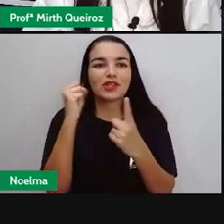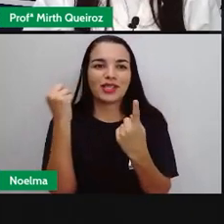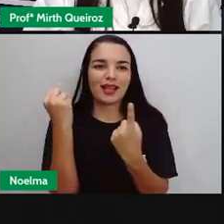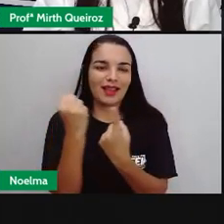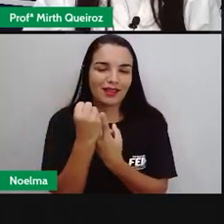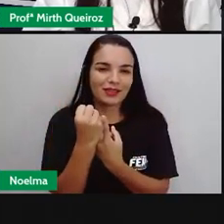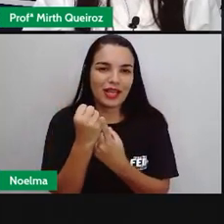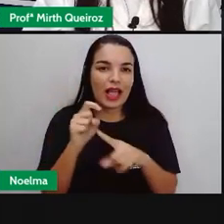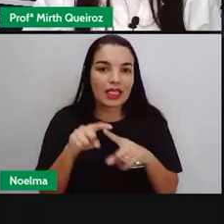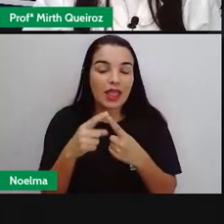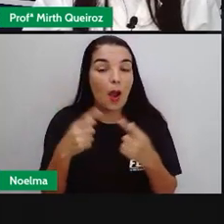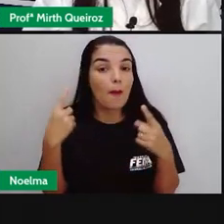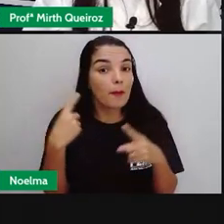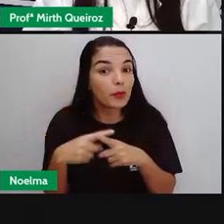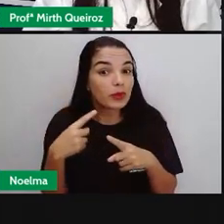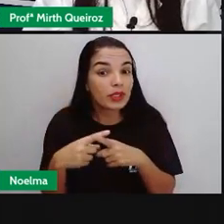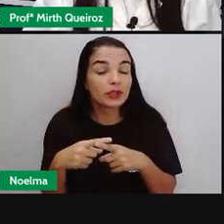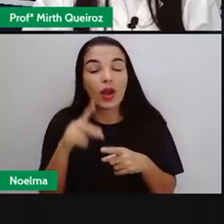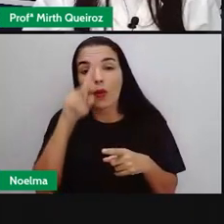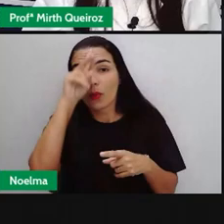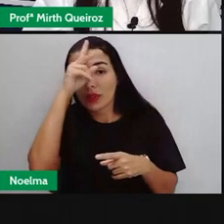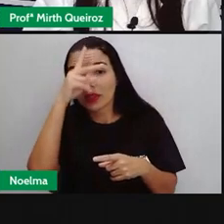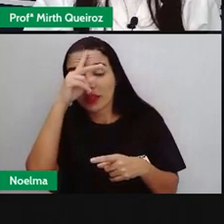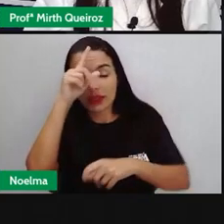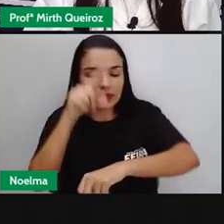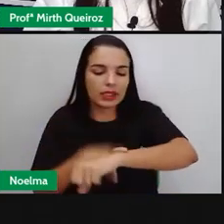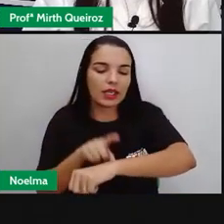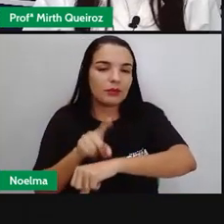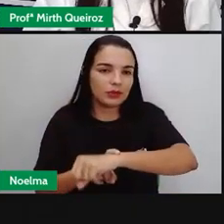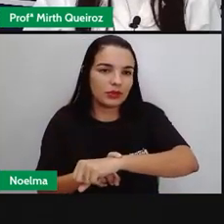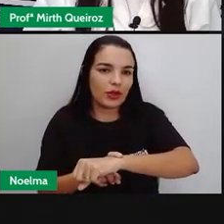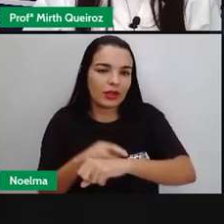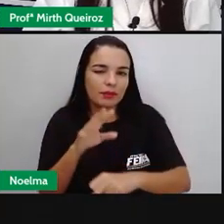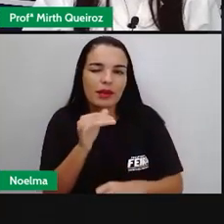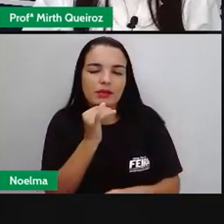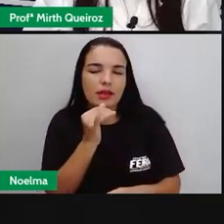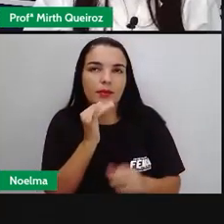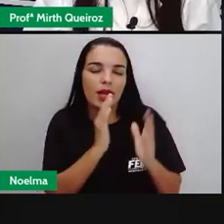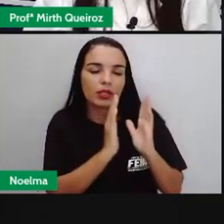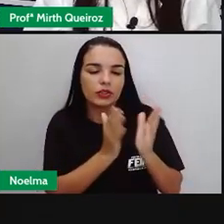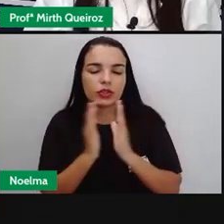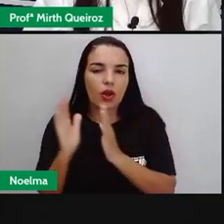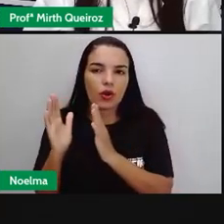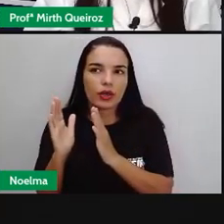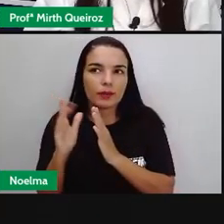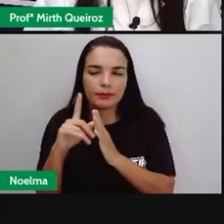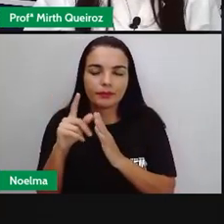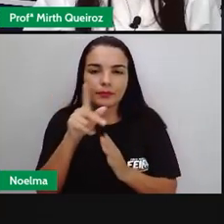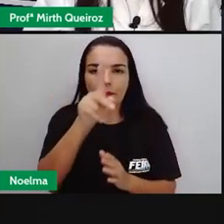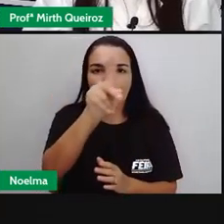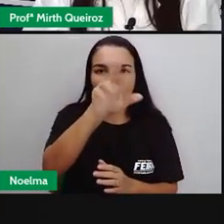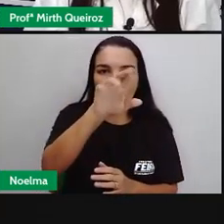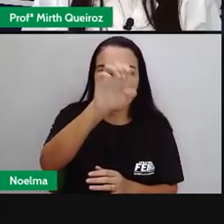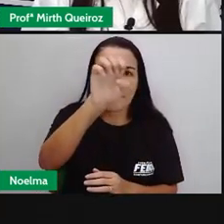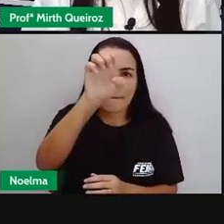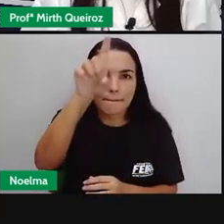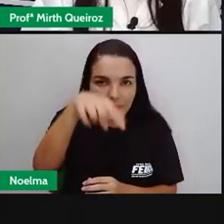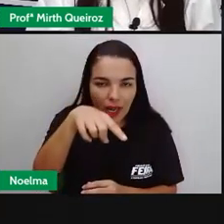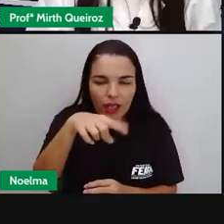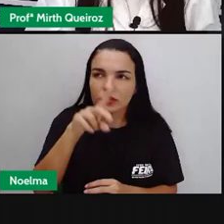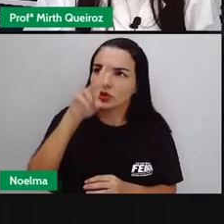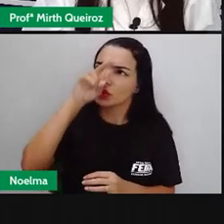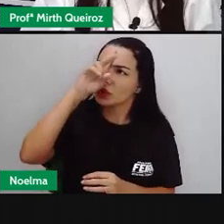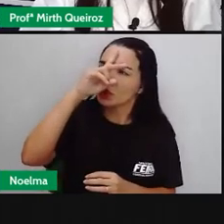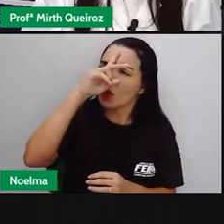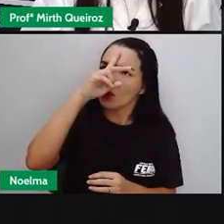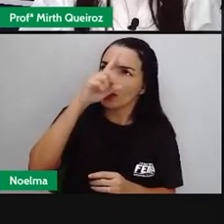certo? Por isso que a gente fala em tempo histórico Quando a gente divide, por exemplo, em história, pré-história Período moderno